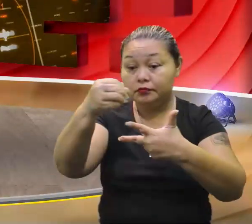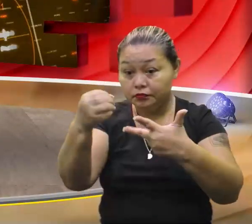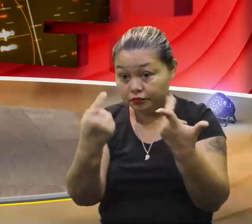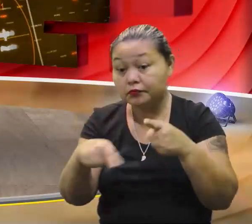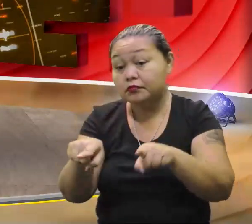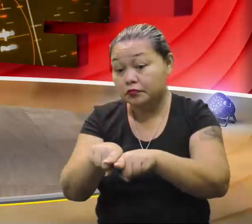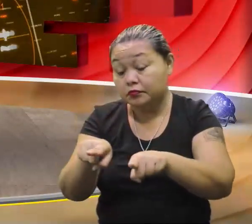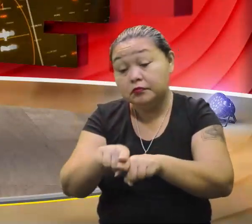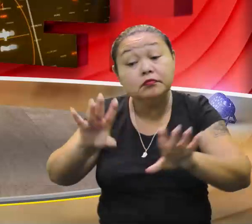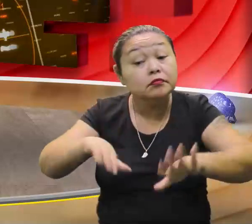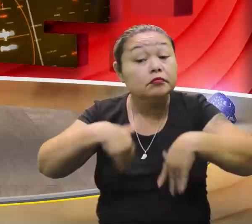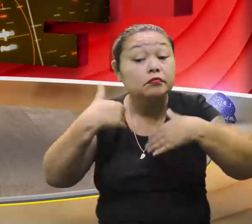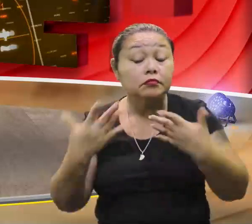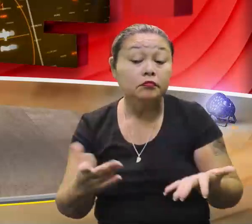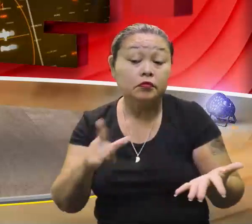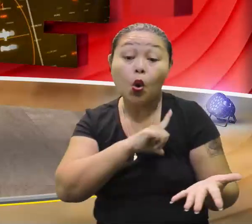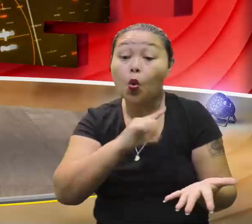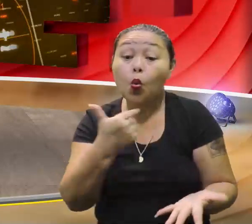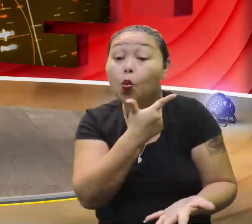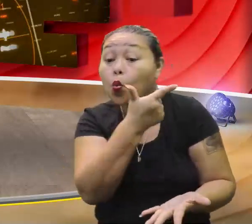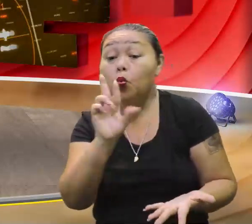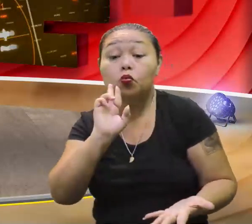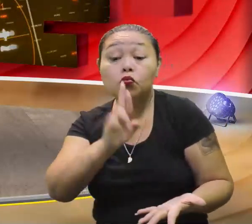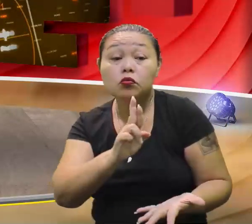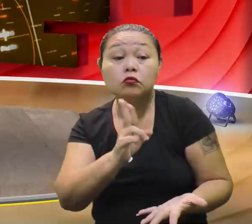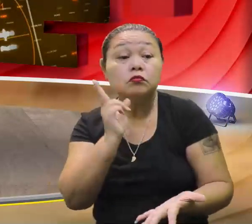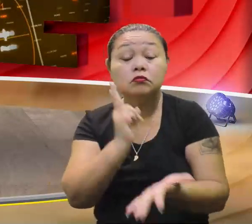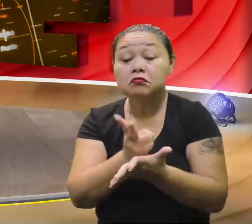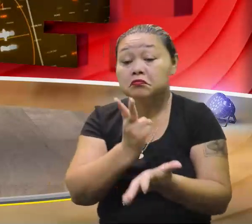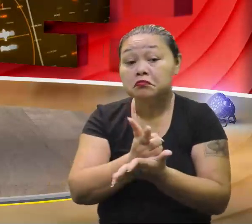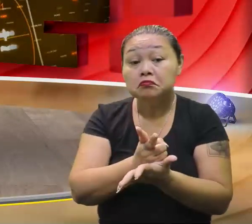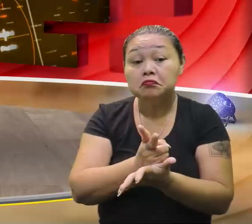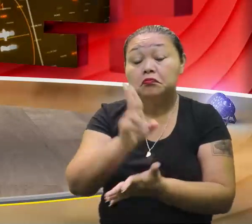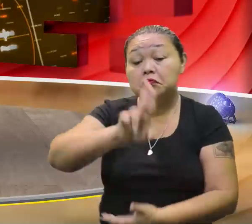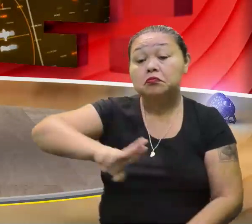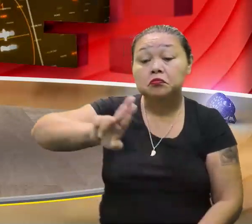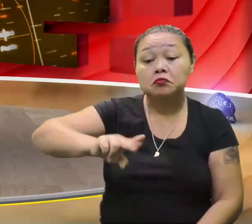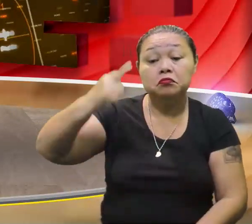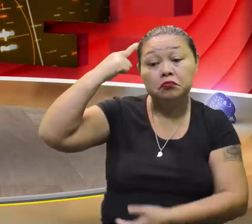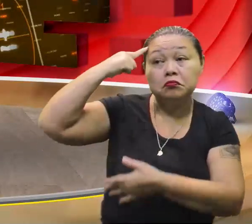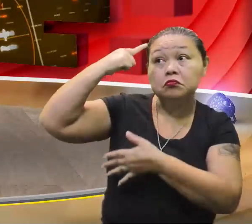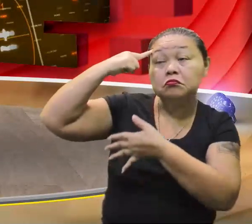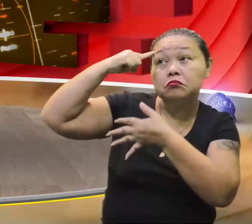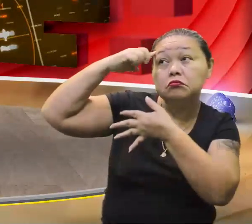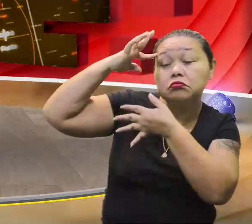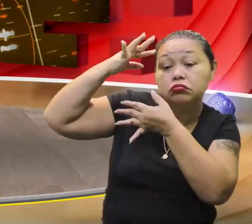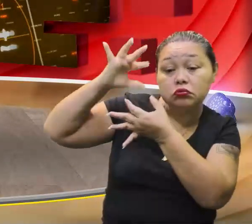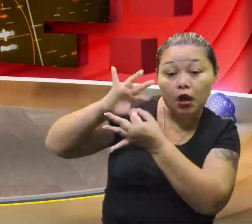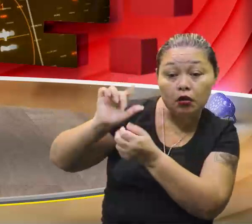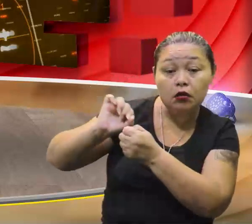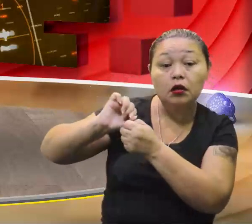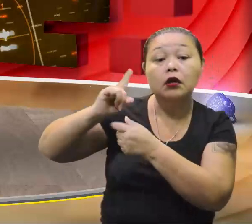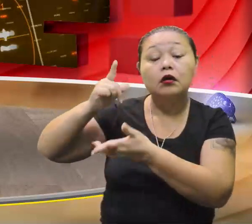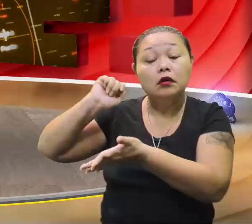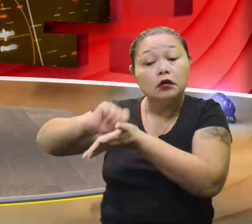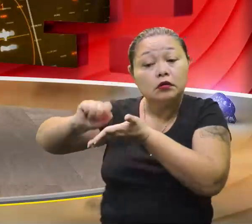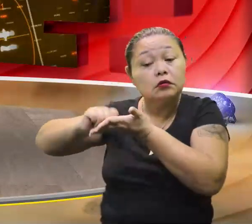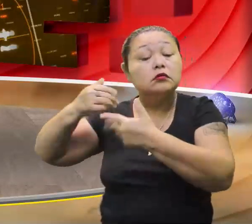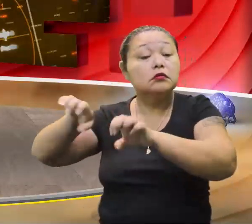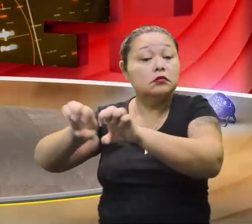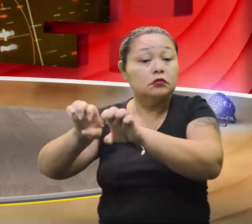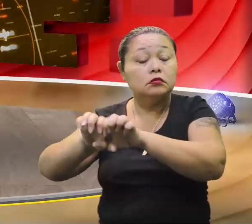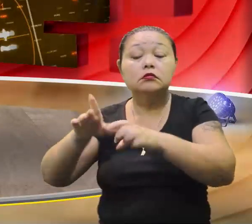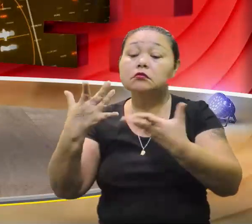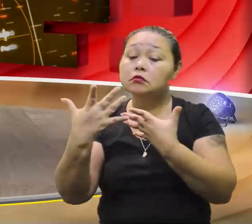dessa forma. Então, se você tiver outros caminhos para chegar no mesmo resultado, usando o seu raciocínio lógico e não o método tradicional da equação,